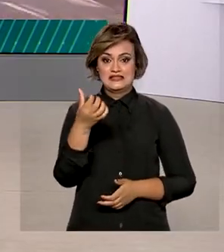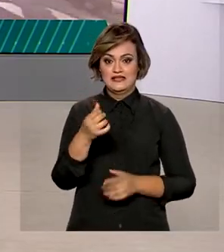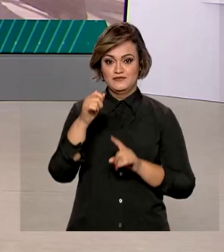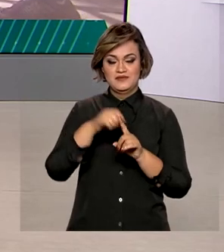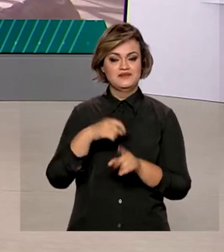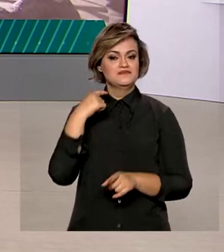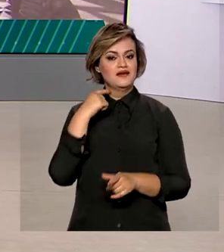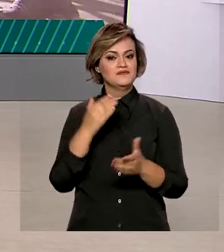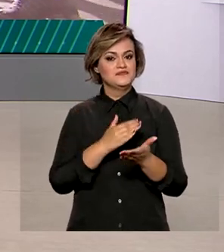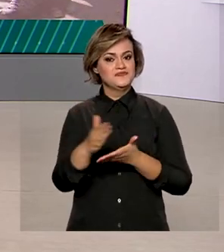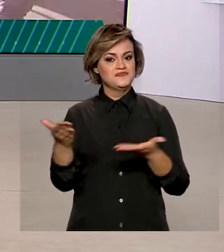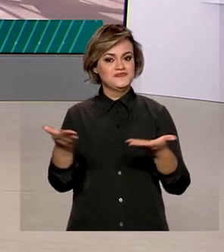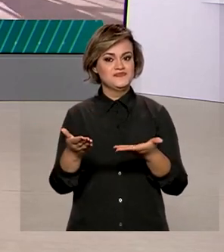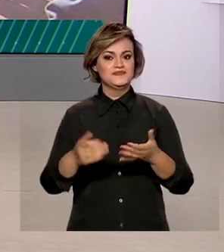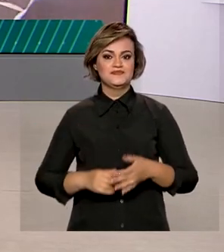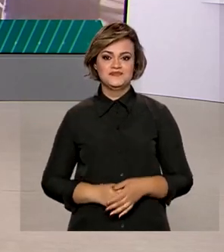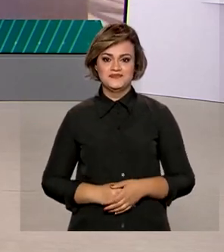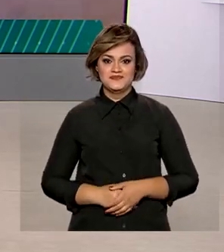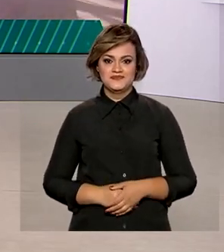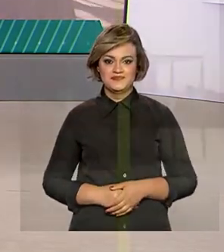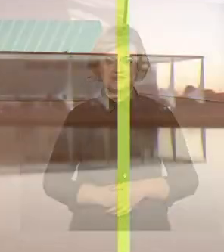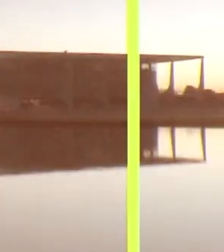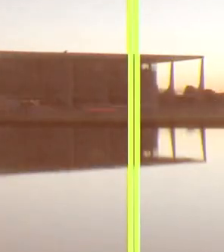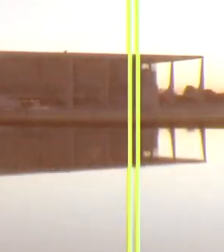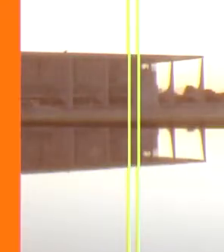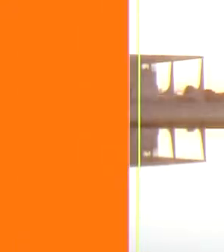6 de maio, o Brasil em Dia já está no ar.